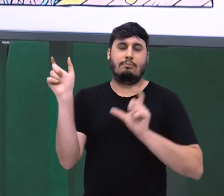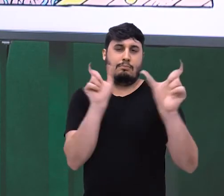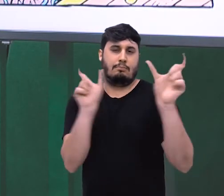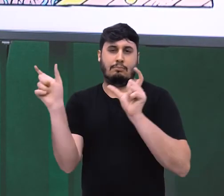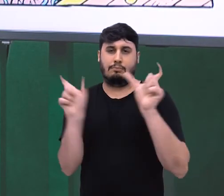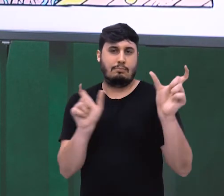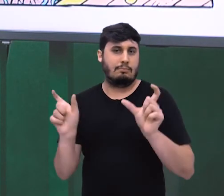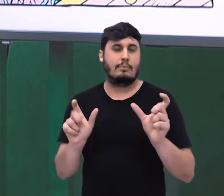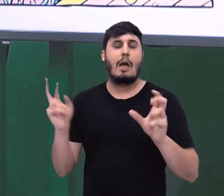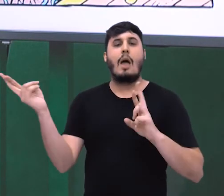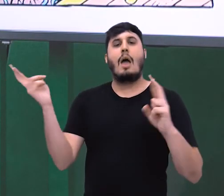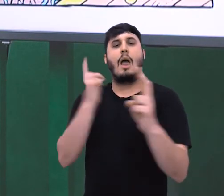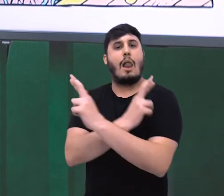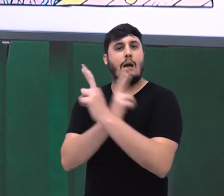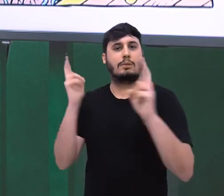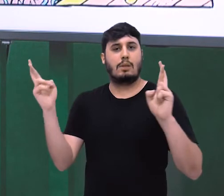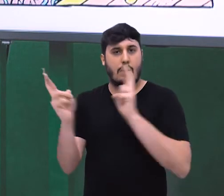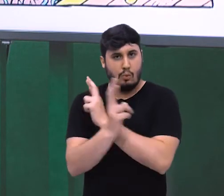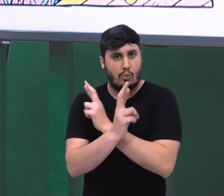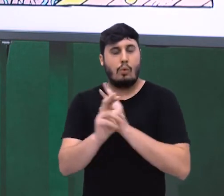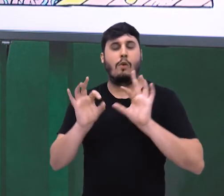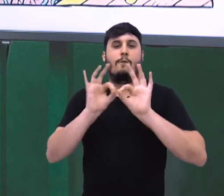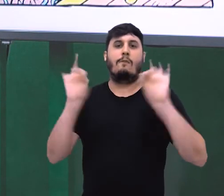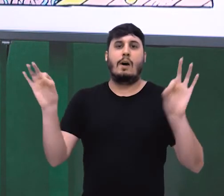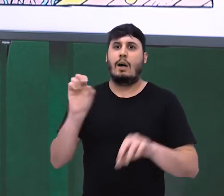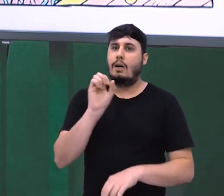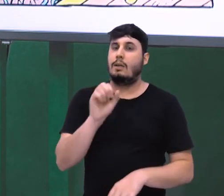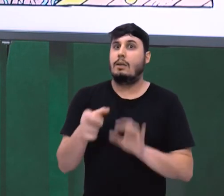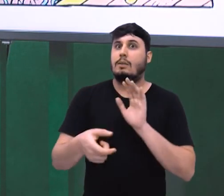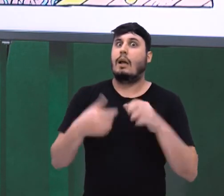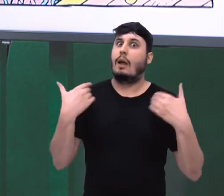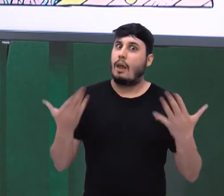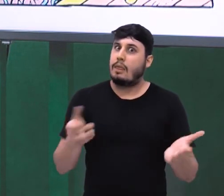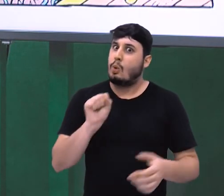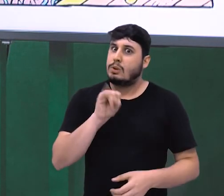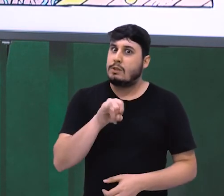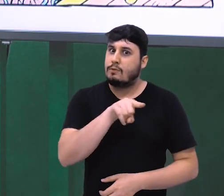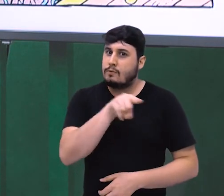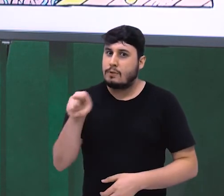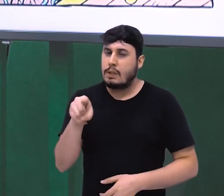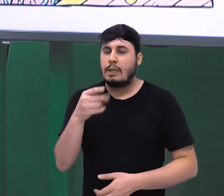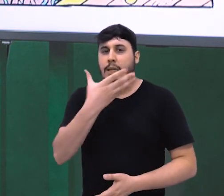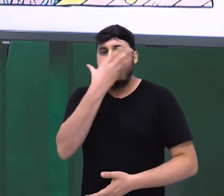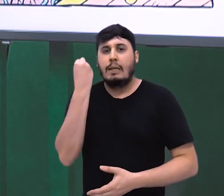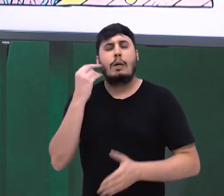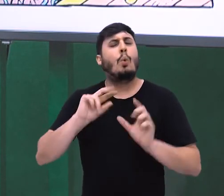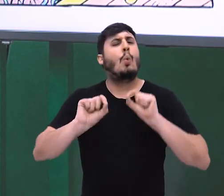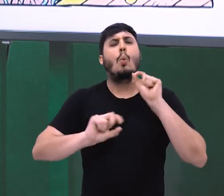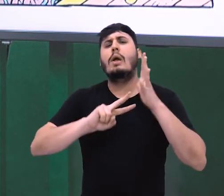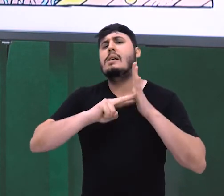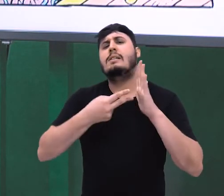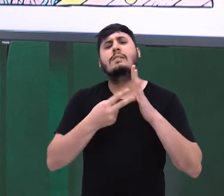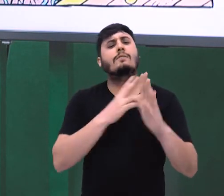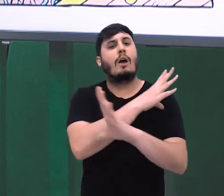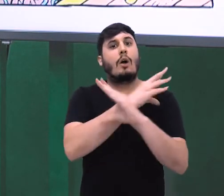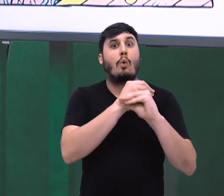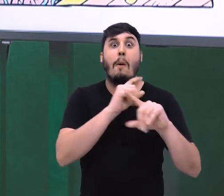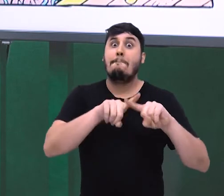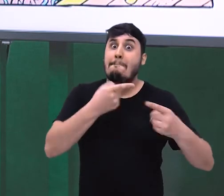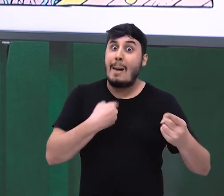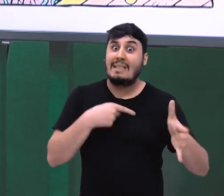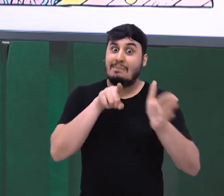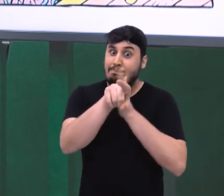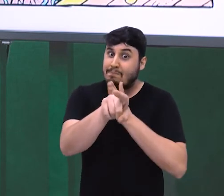se você tinha esquecido na hora da prova o que é uma conjunção, o autor da questão meio que te lembra, olha, as